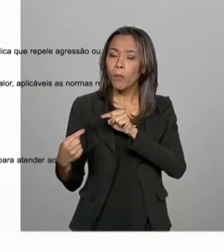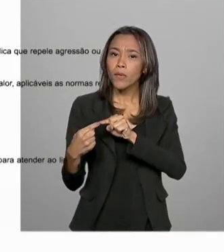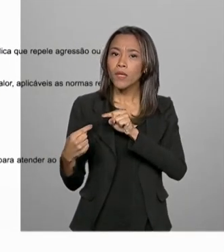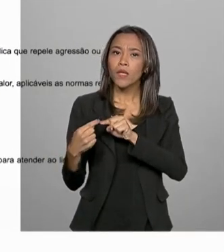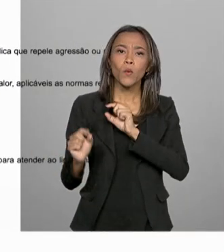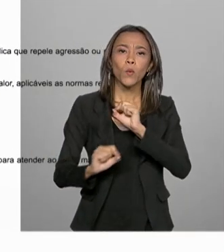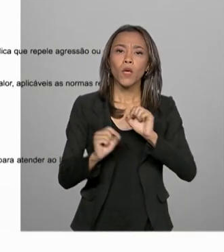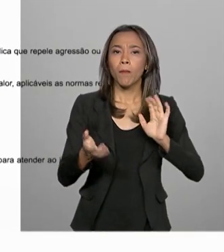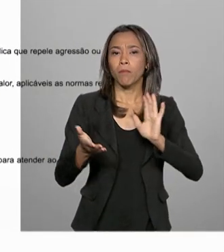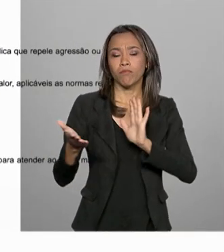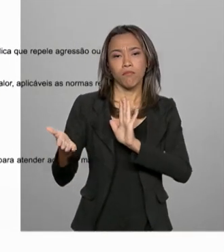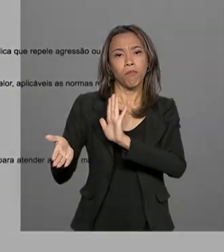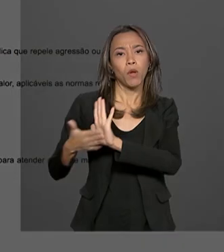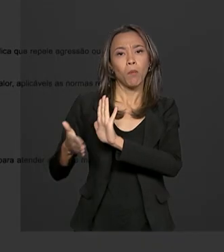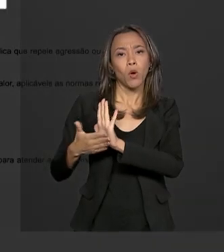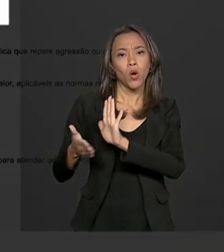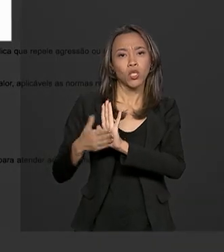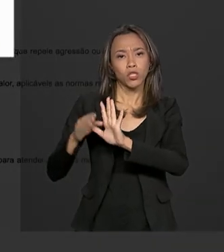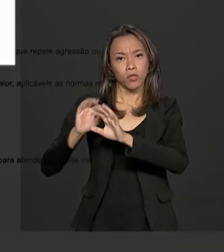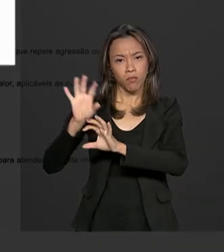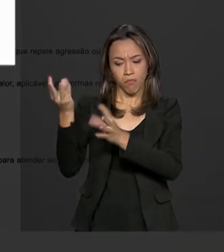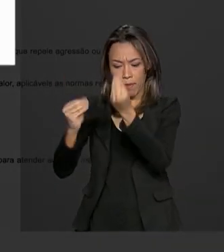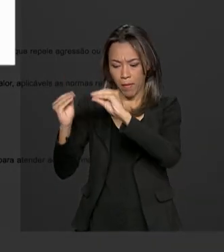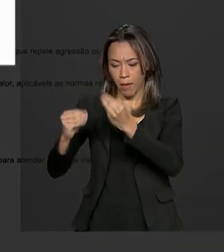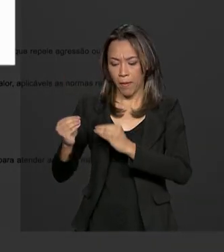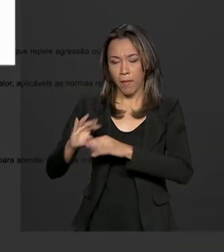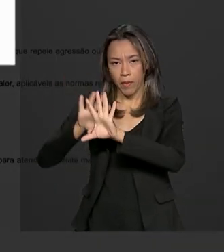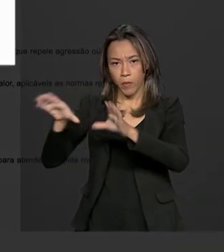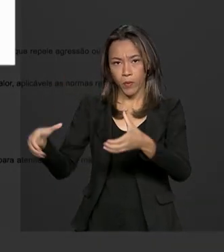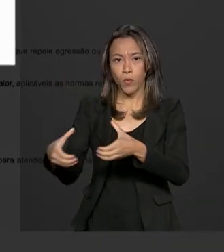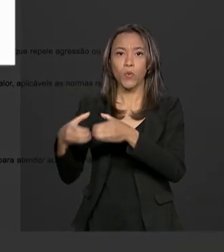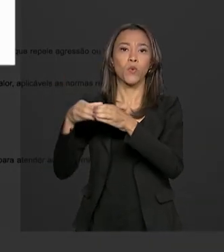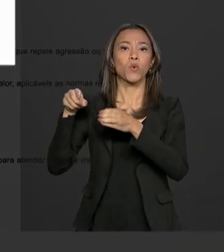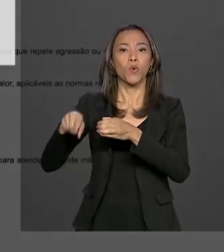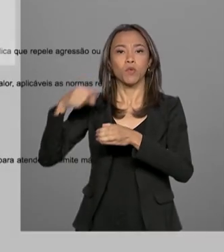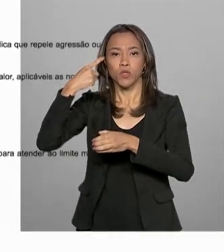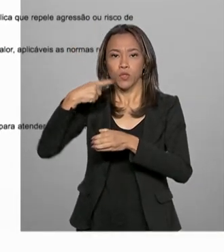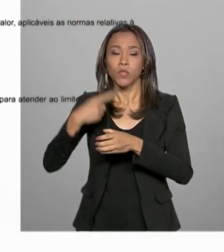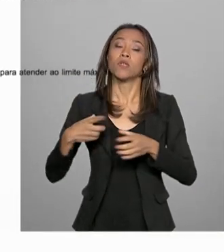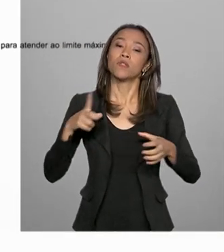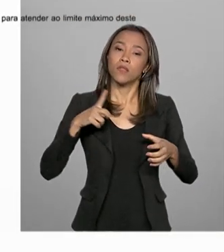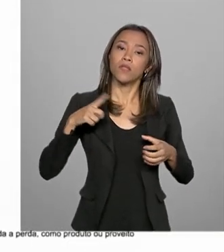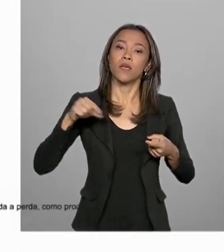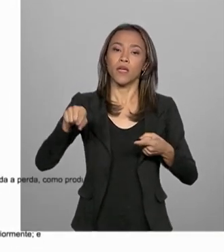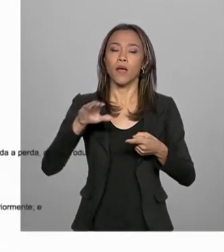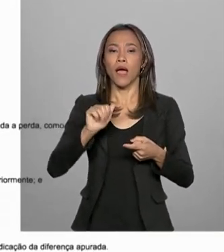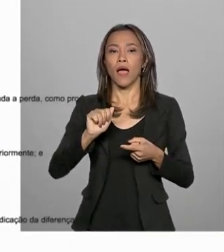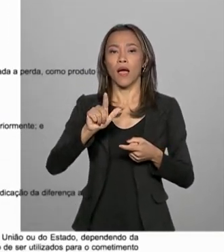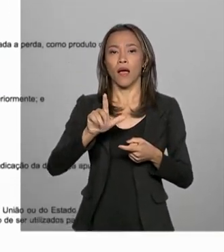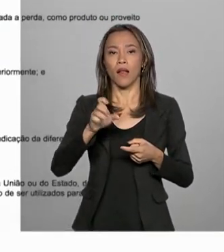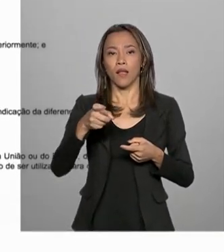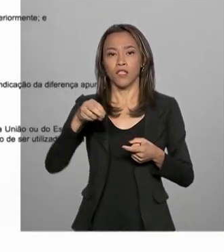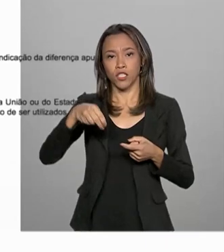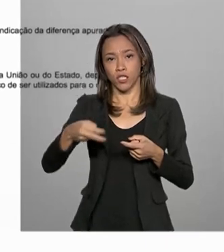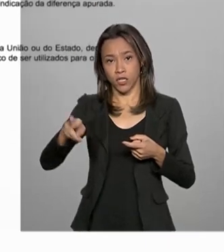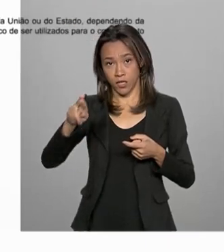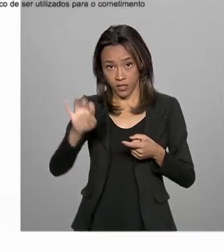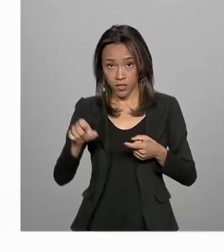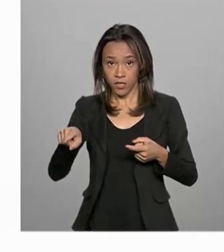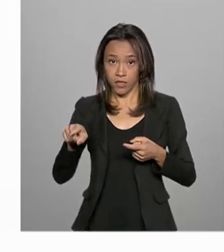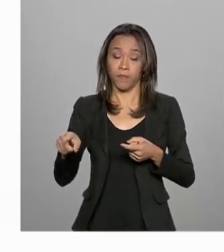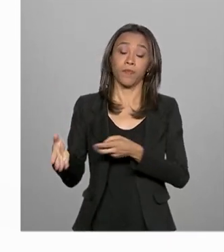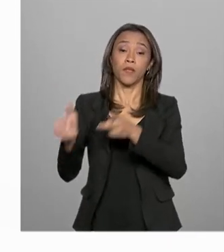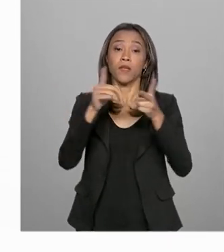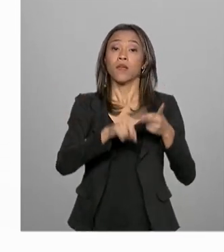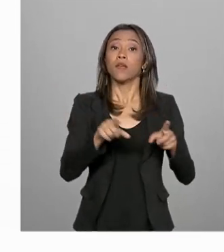elaboradas por uma comissão de juristas, encabeçada pelo ministro Alexandre de Moraes, do Supremo Tribunal Federal, e parte do